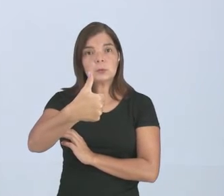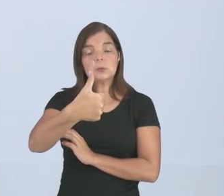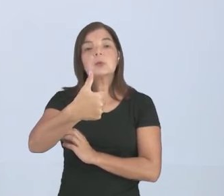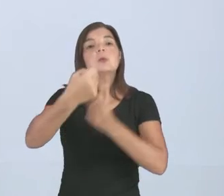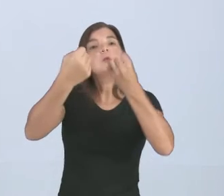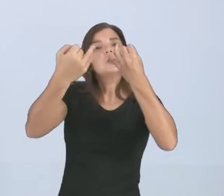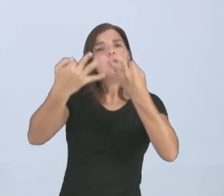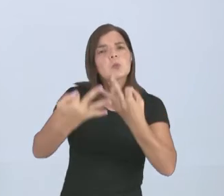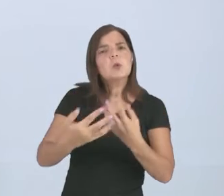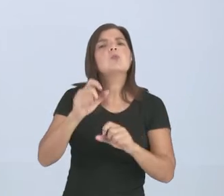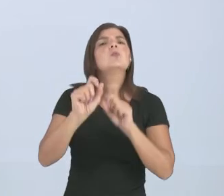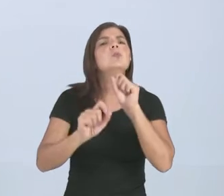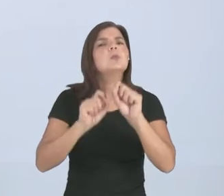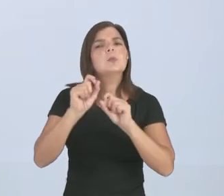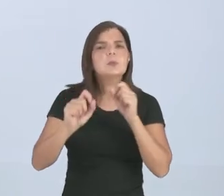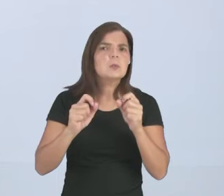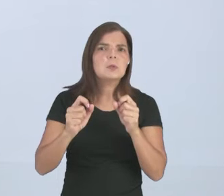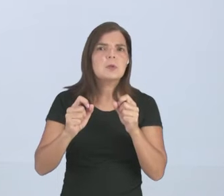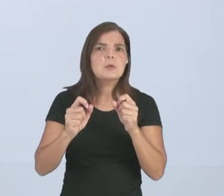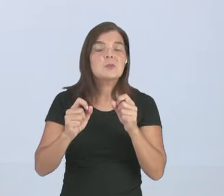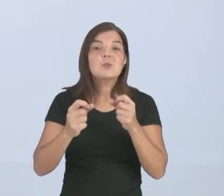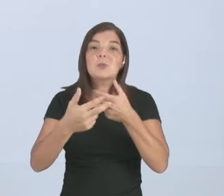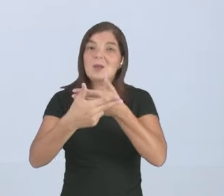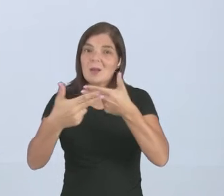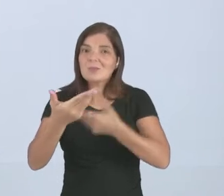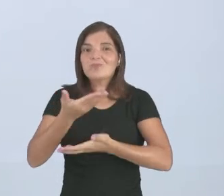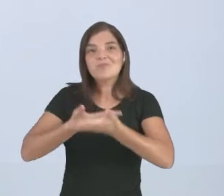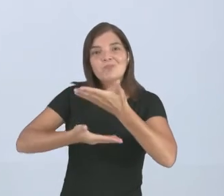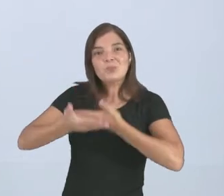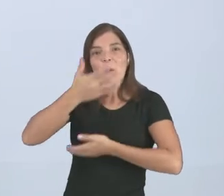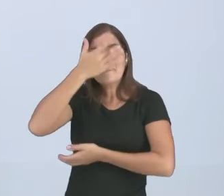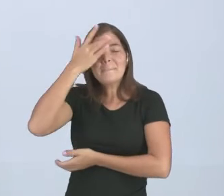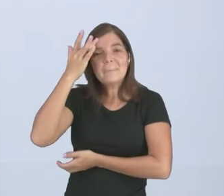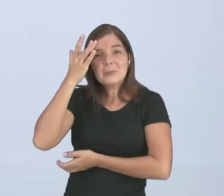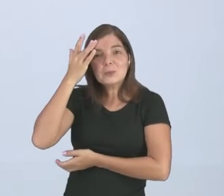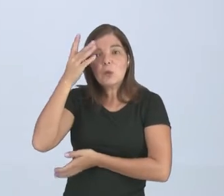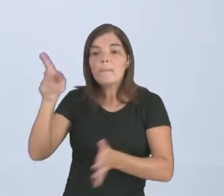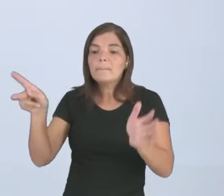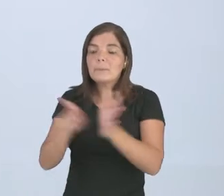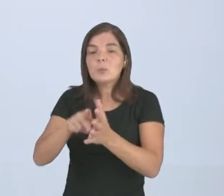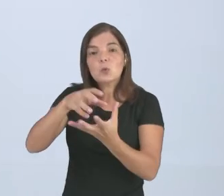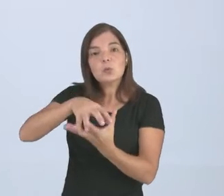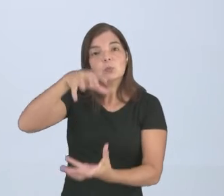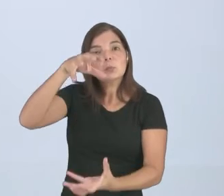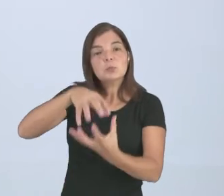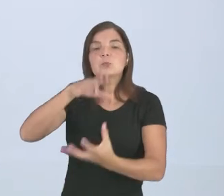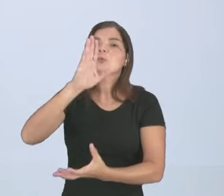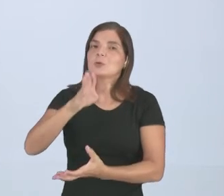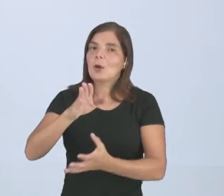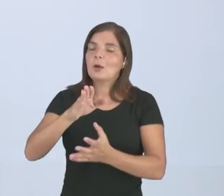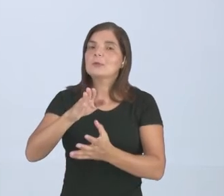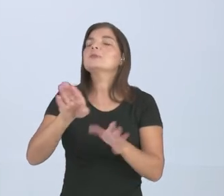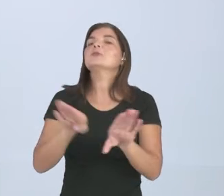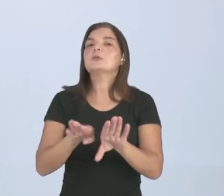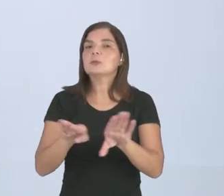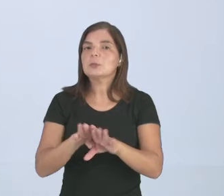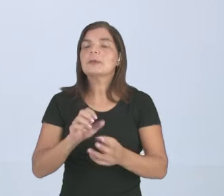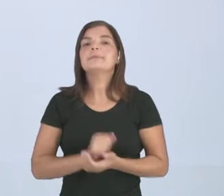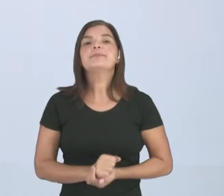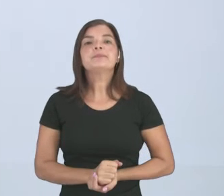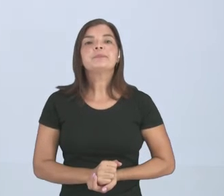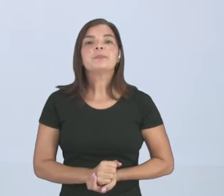Que vai justamente tratar sobre essas questões relacionadas à pessoa idosa, que é o Estatuto do Idoso, certo, gente?